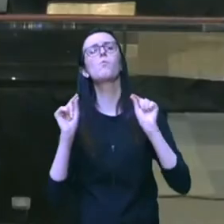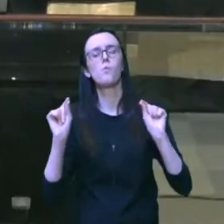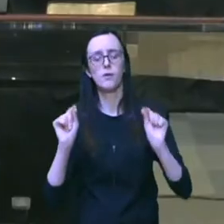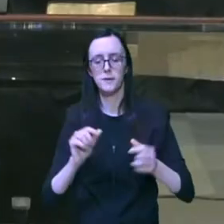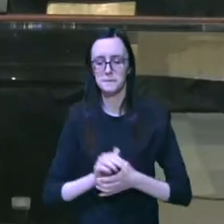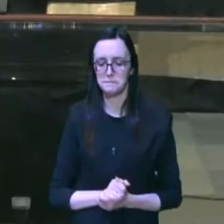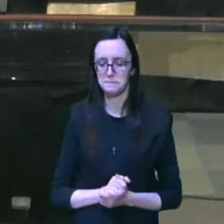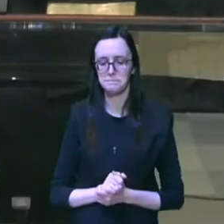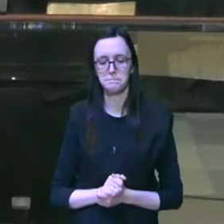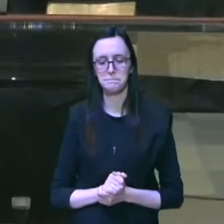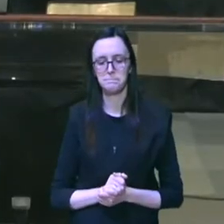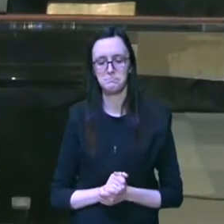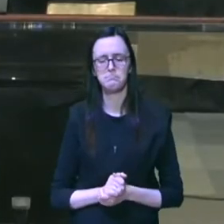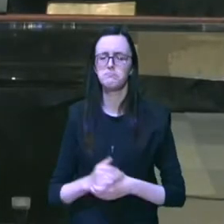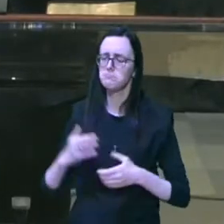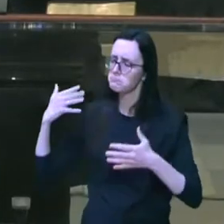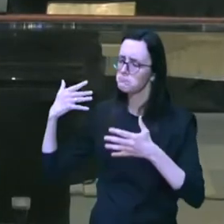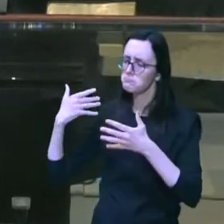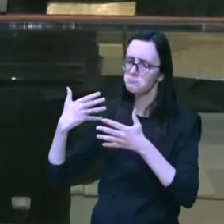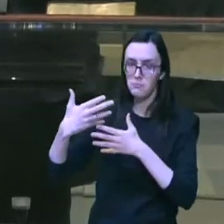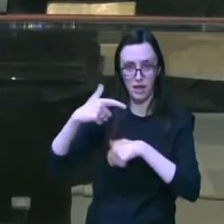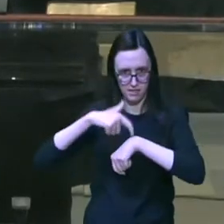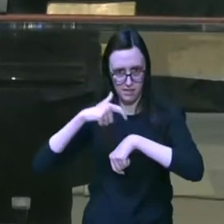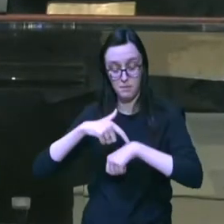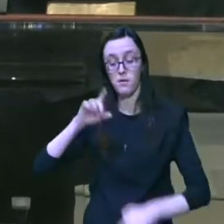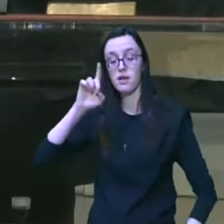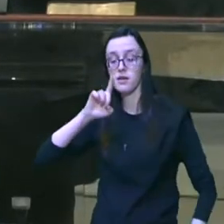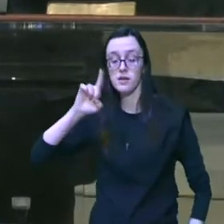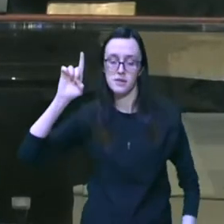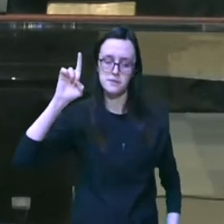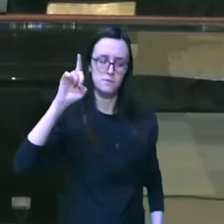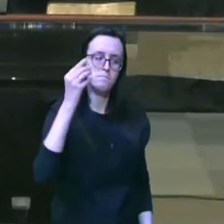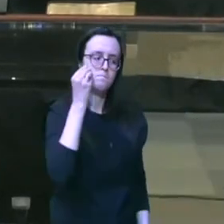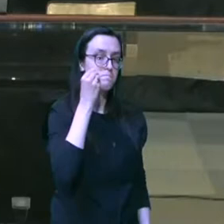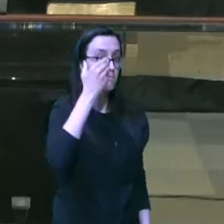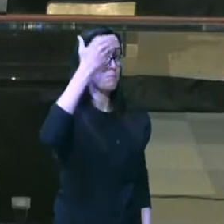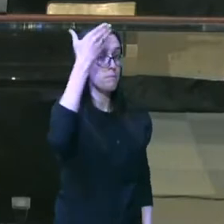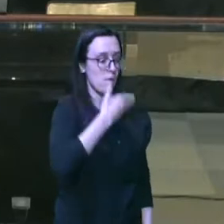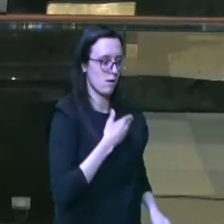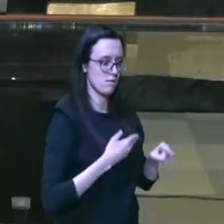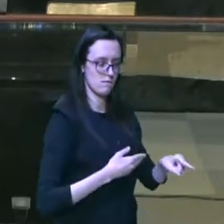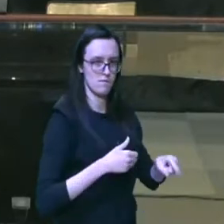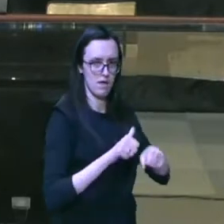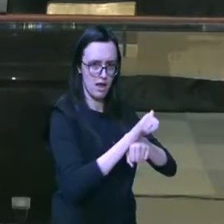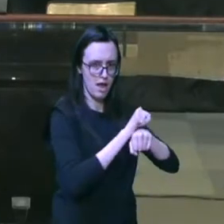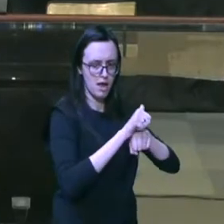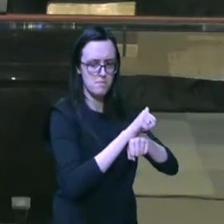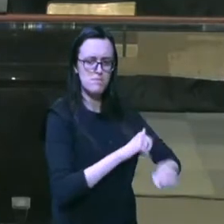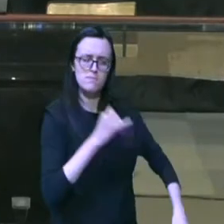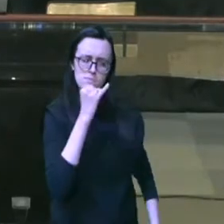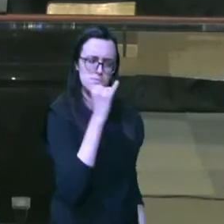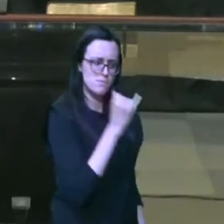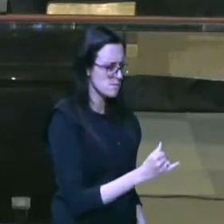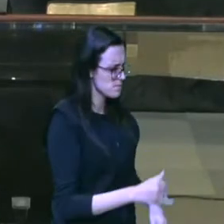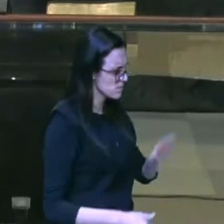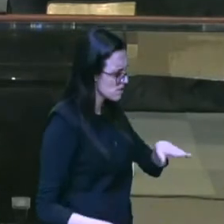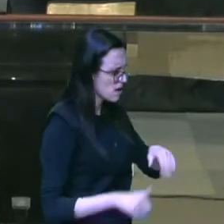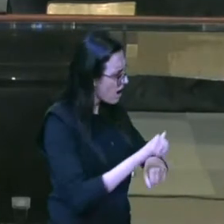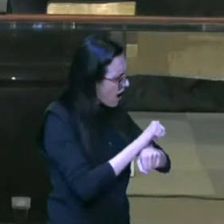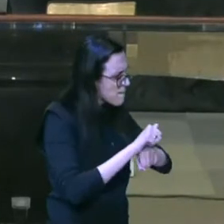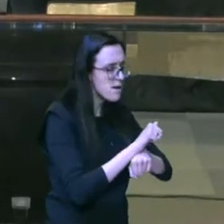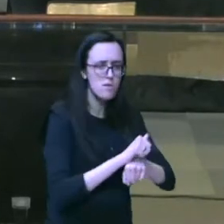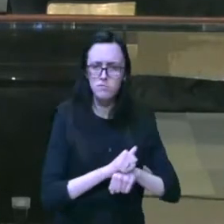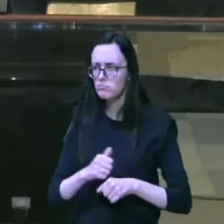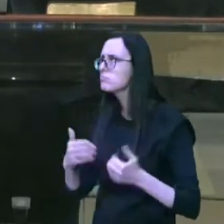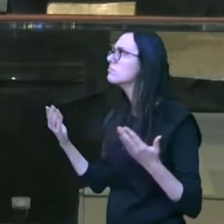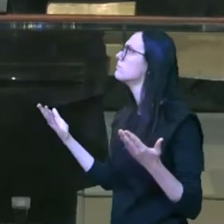passado algum tempo Deus pôs a Abraão a prova dizendo-lhe Abraão e ele respondeu